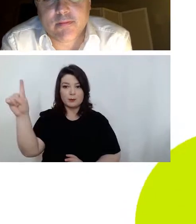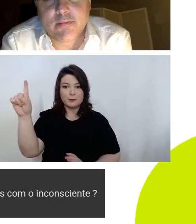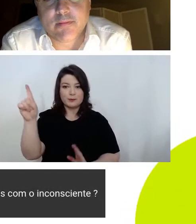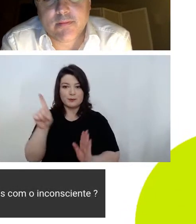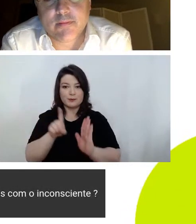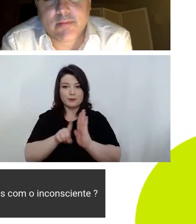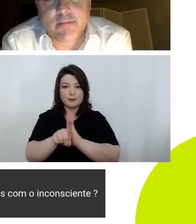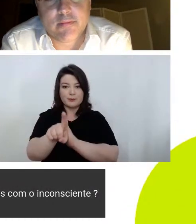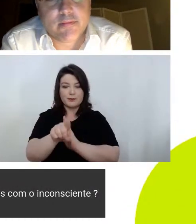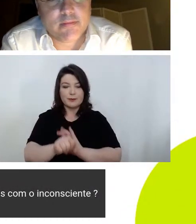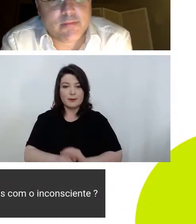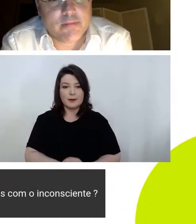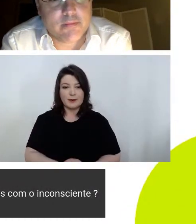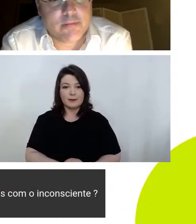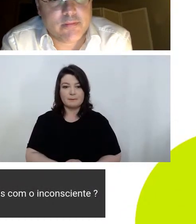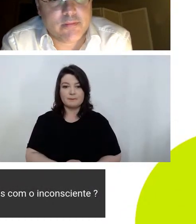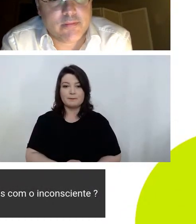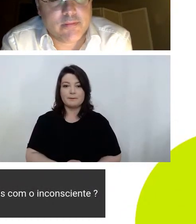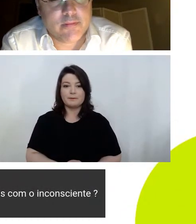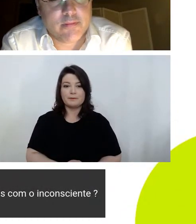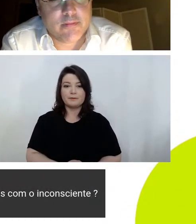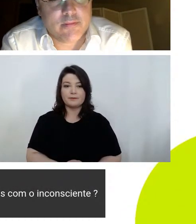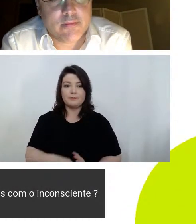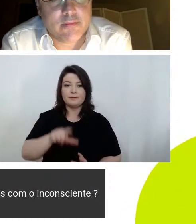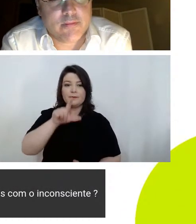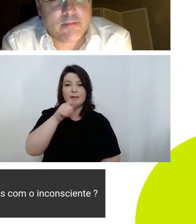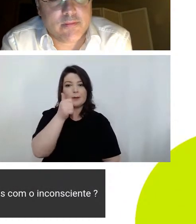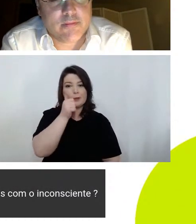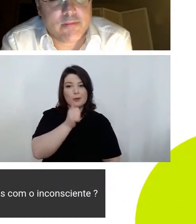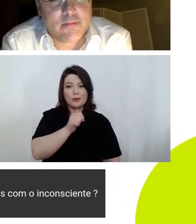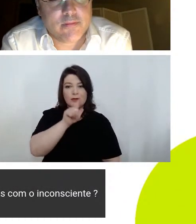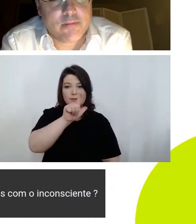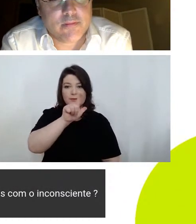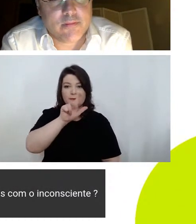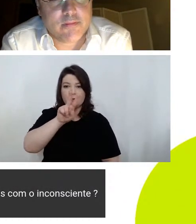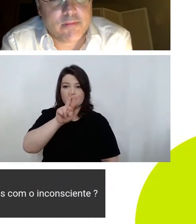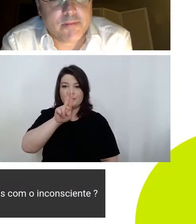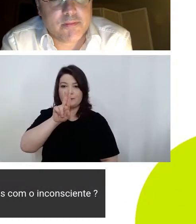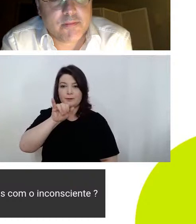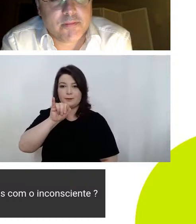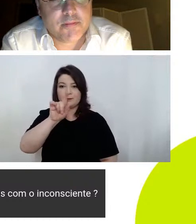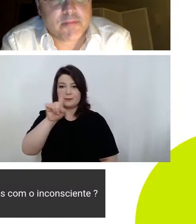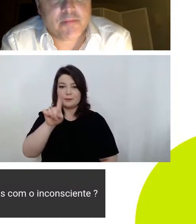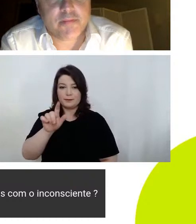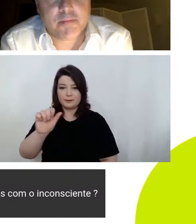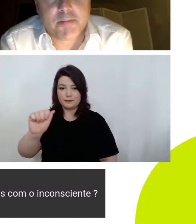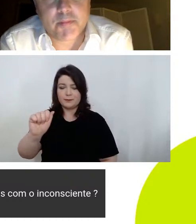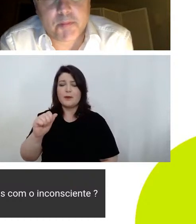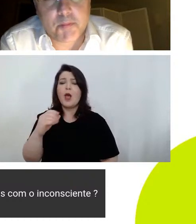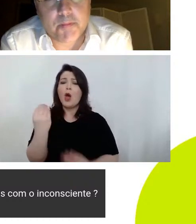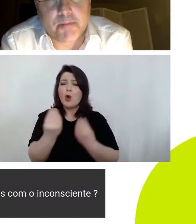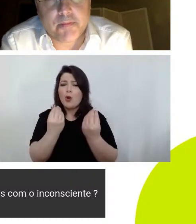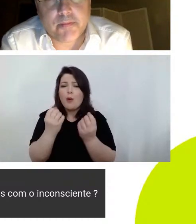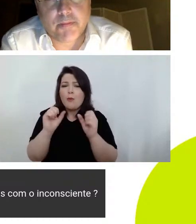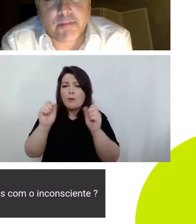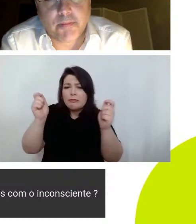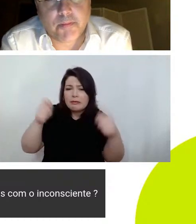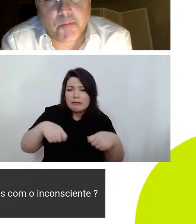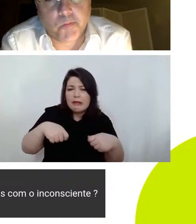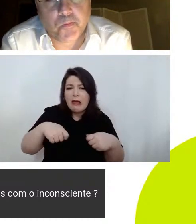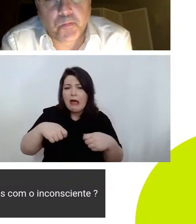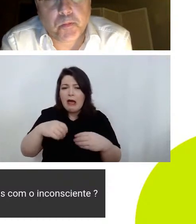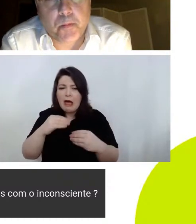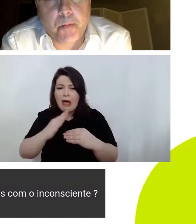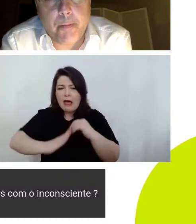é a pergunta da Luisa Lerman e ela pergunta assim como podemos articular as atividades